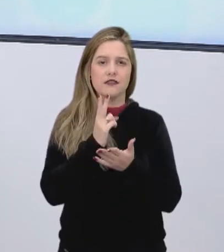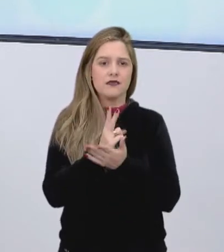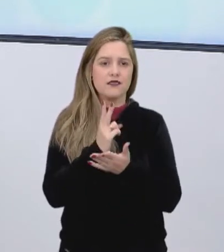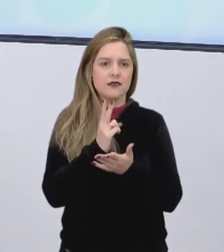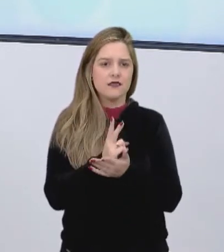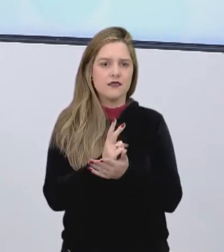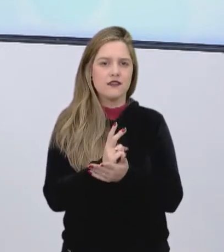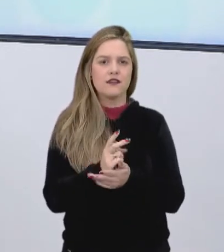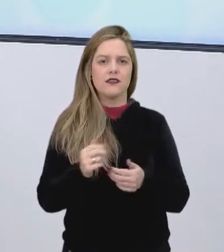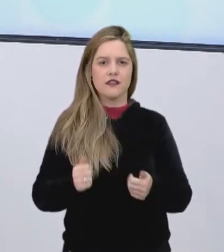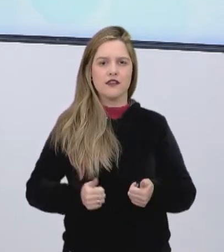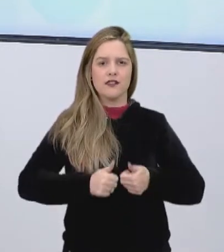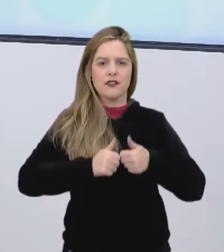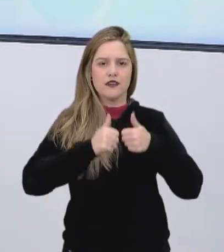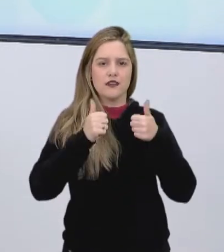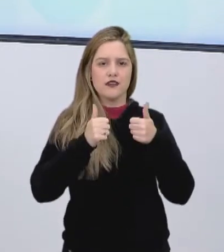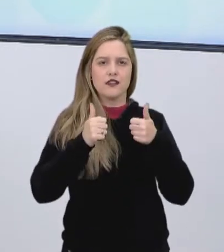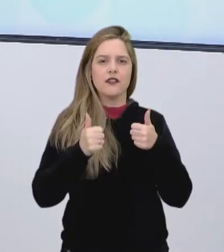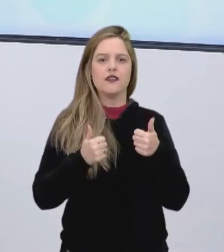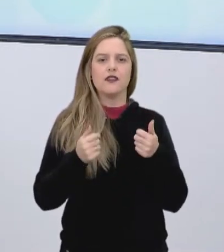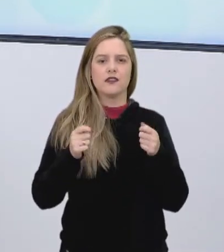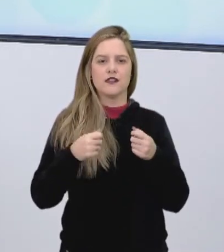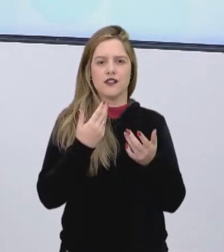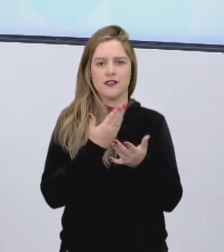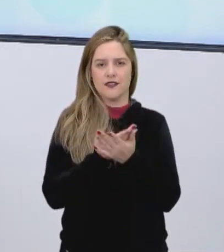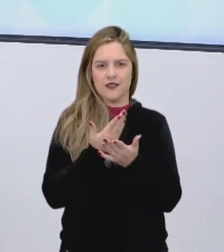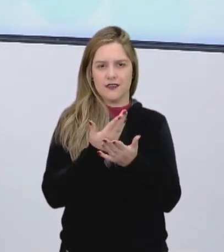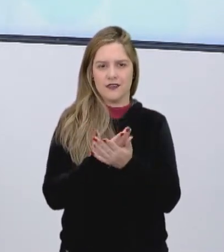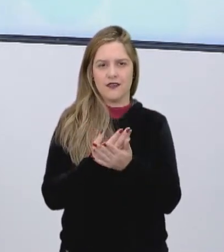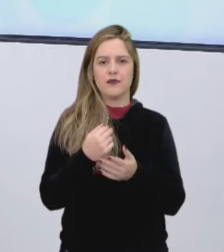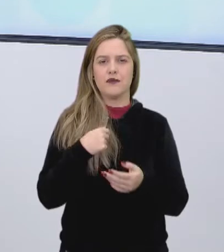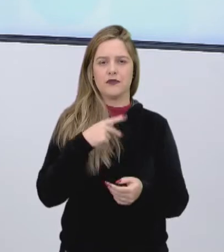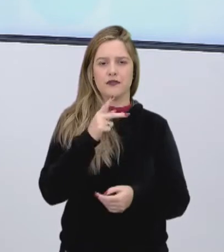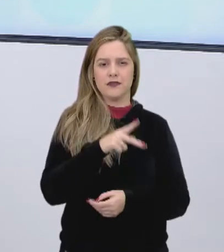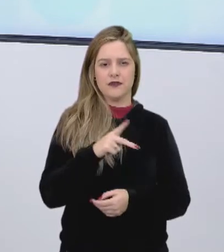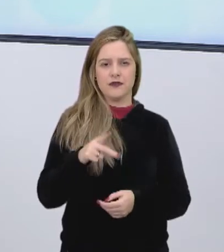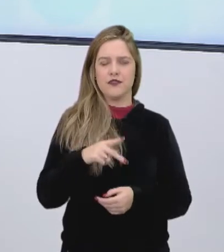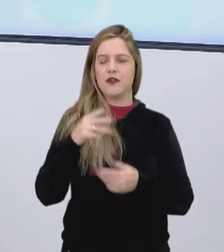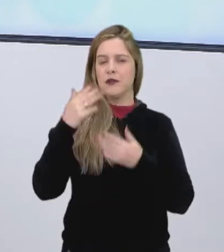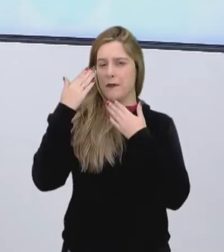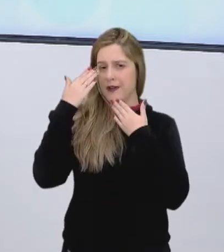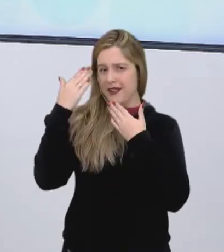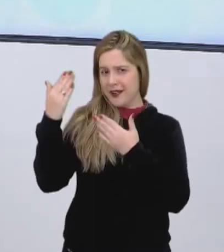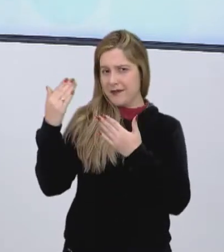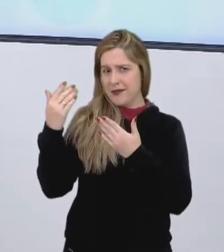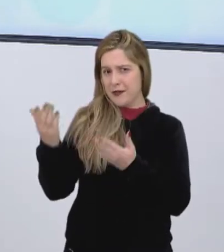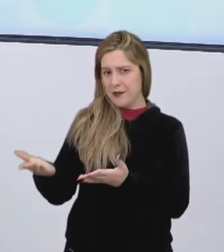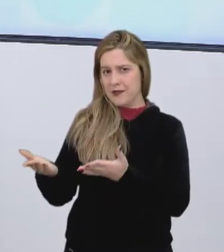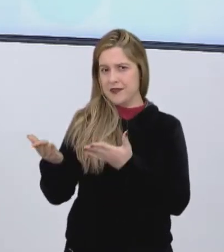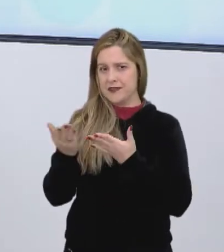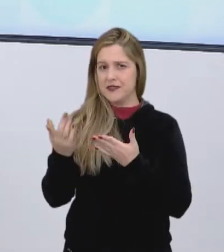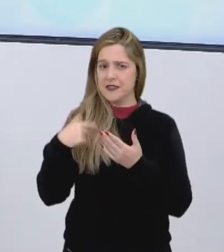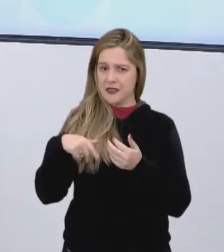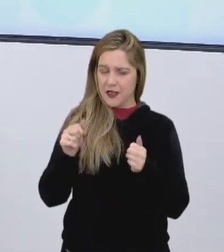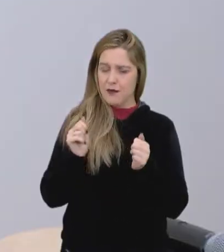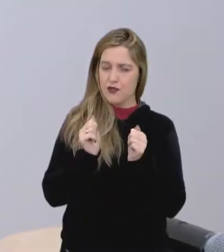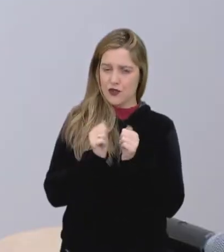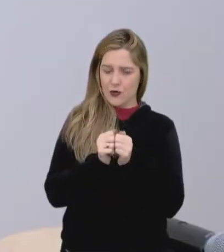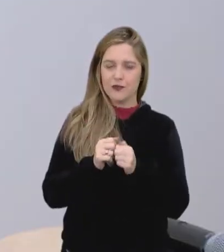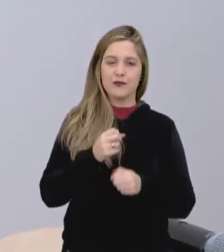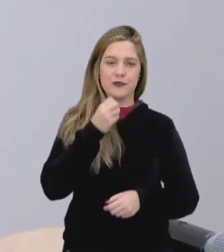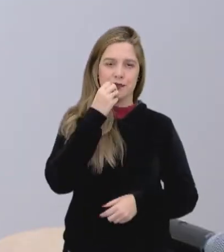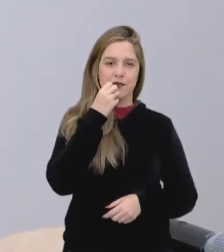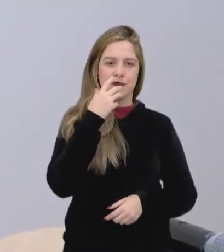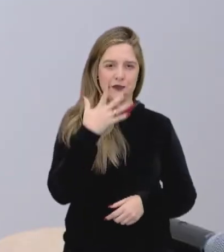Sempre agregando aí, espero contribuir pra aula de hoje, viu professor? Muito obrigada pelo convite. Tamo aí, tamo junto. Muito